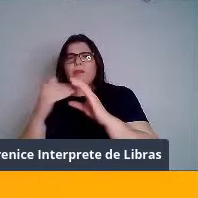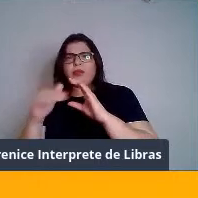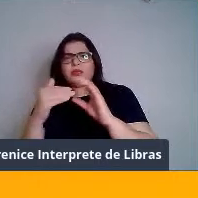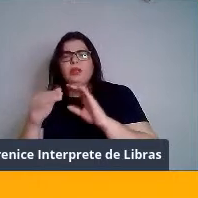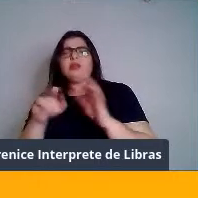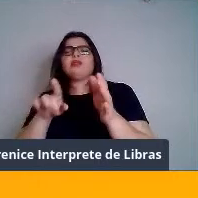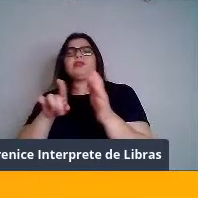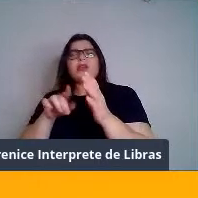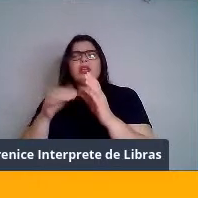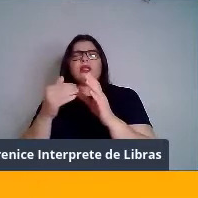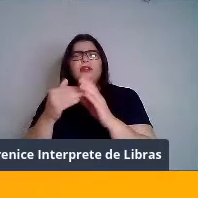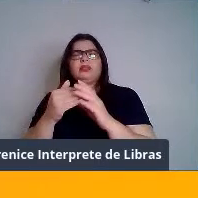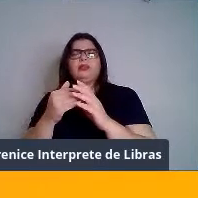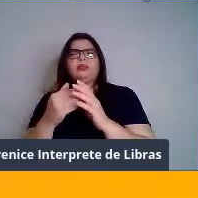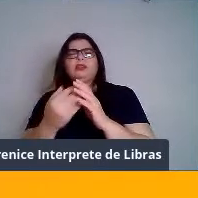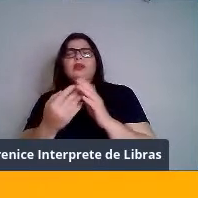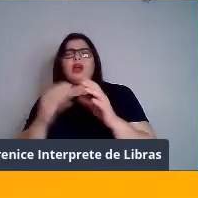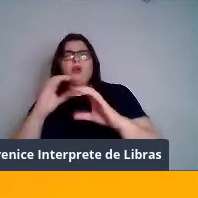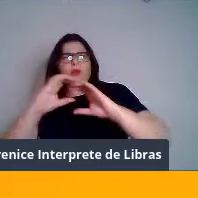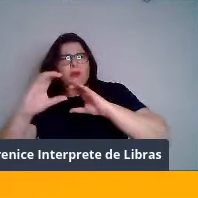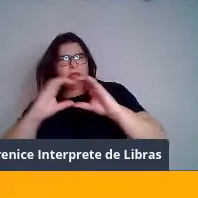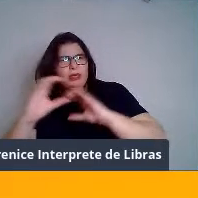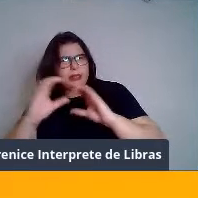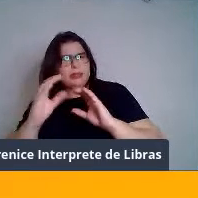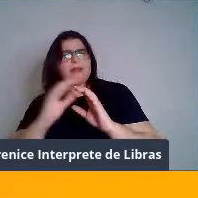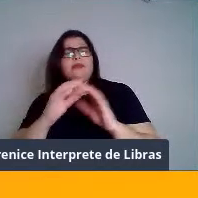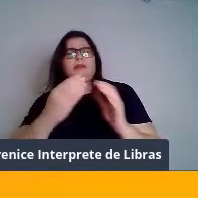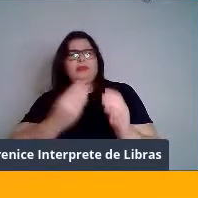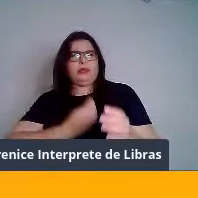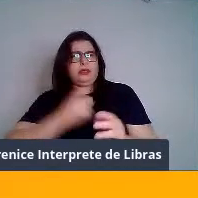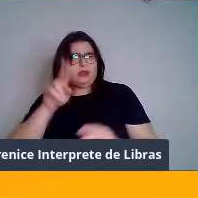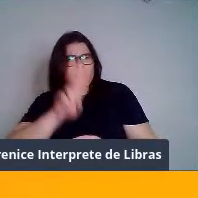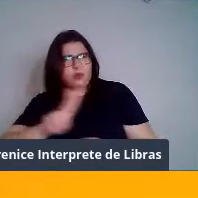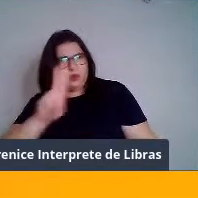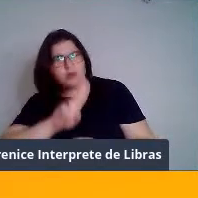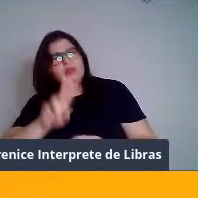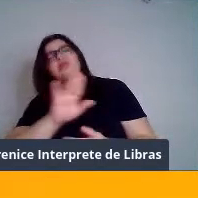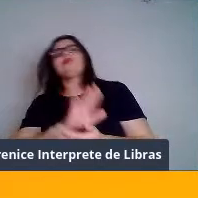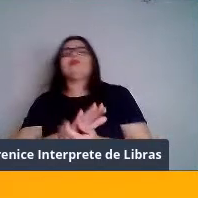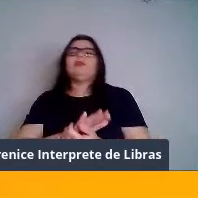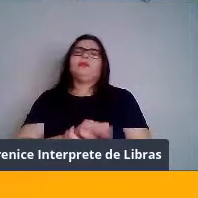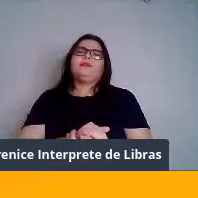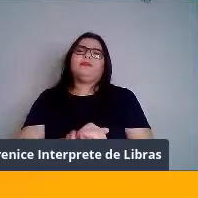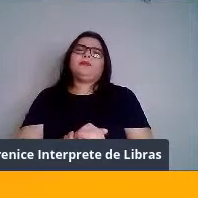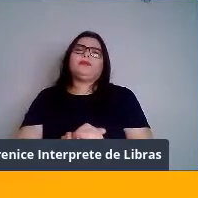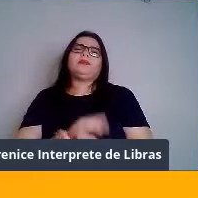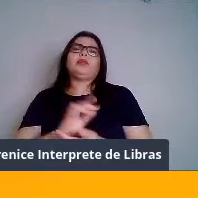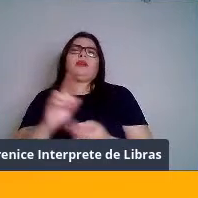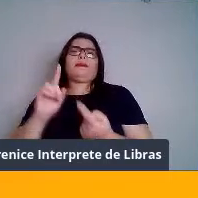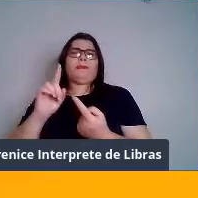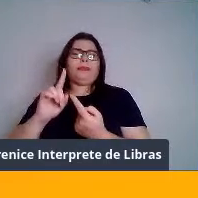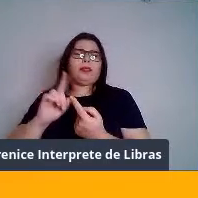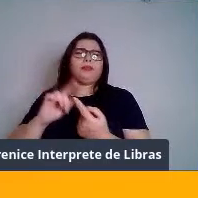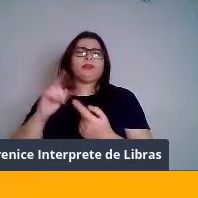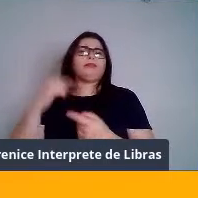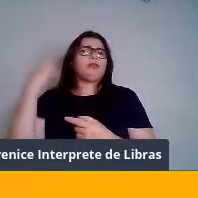mas também tem canais, táteis, mecânicos e também acústicos.